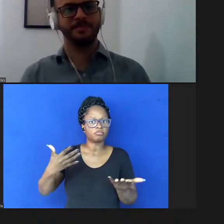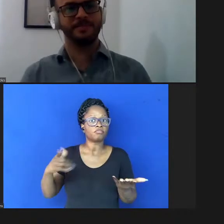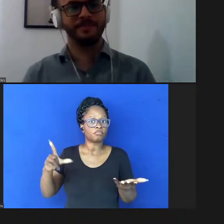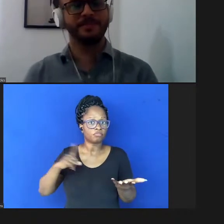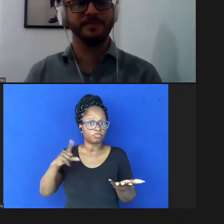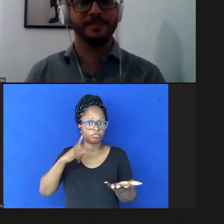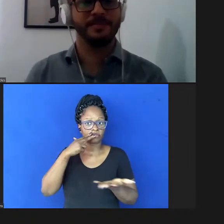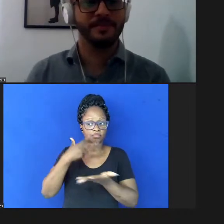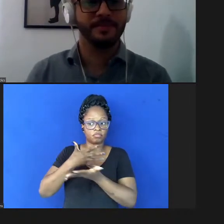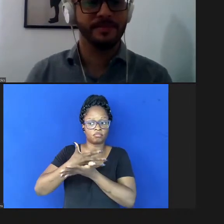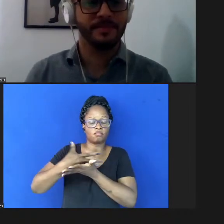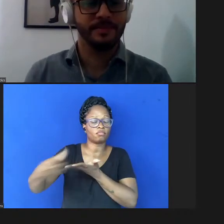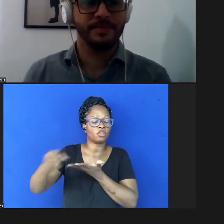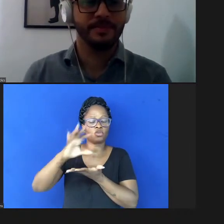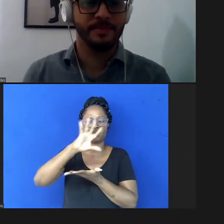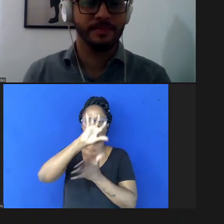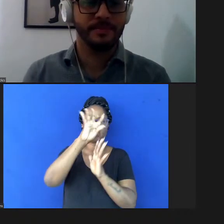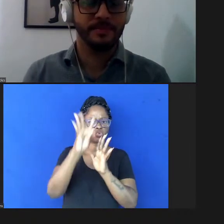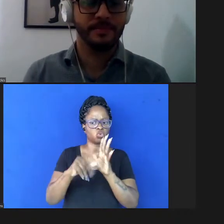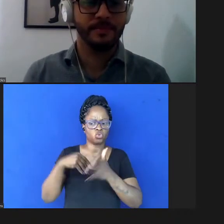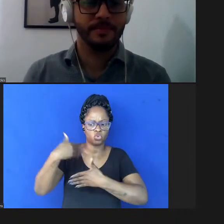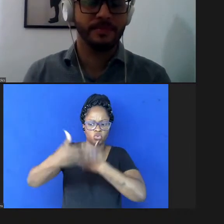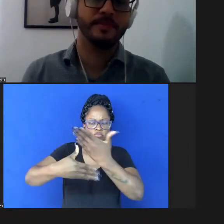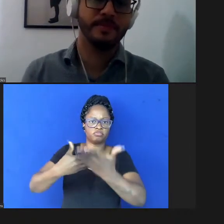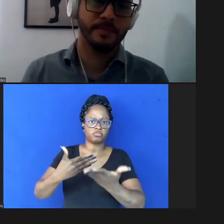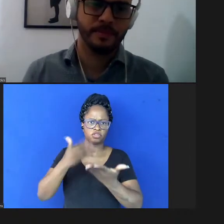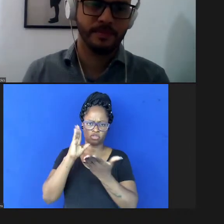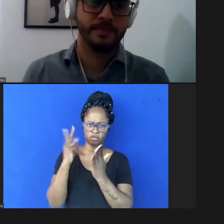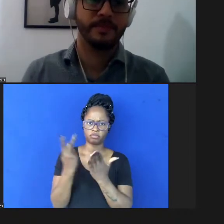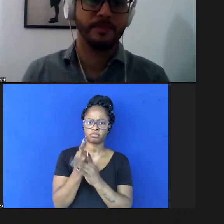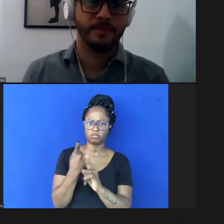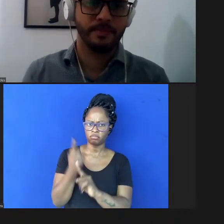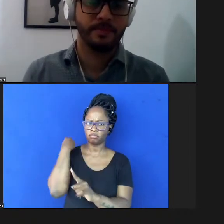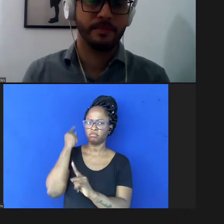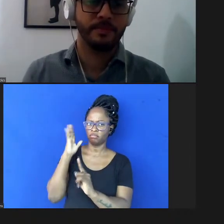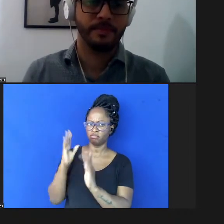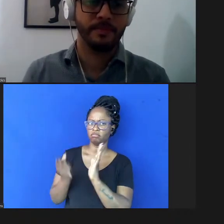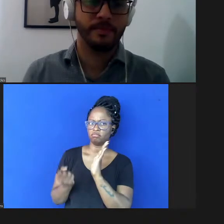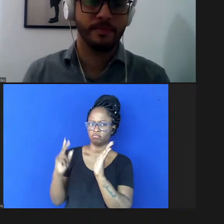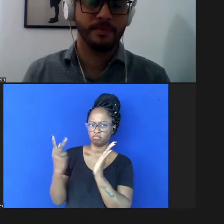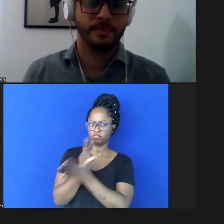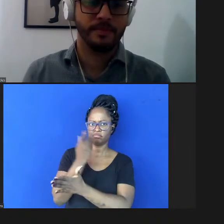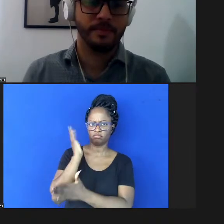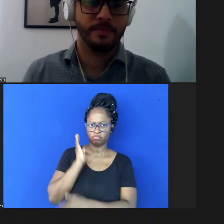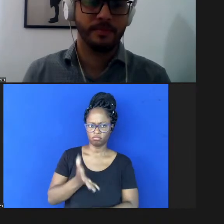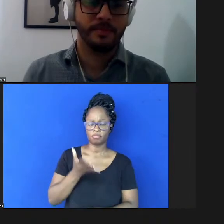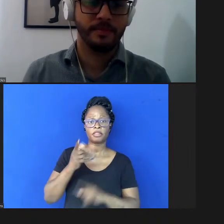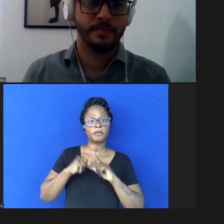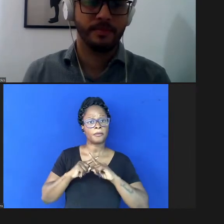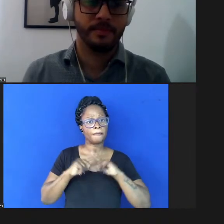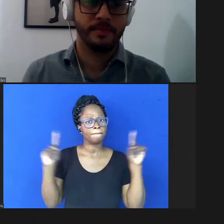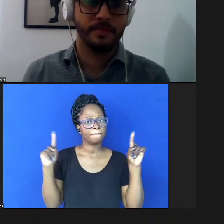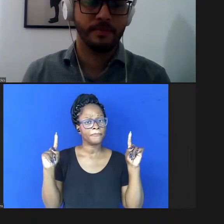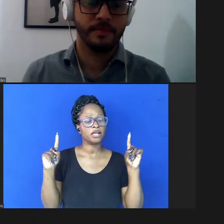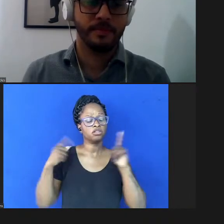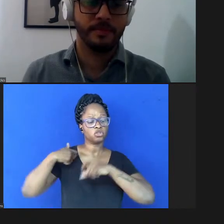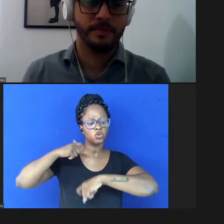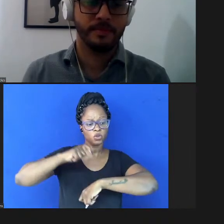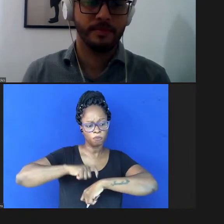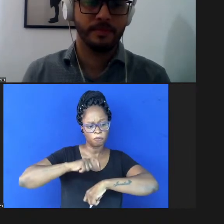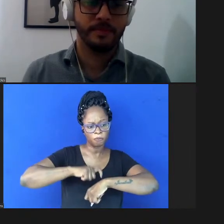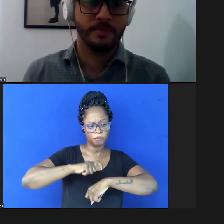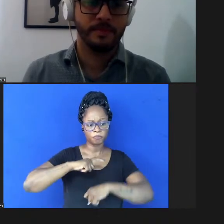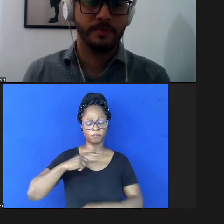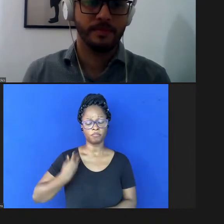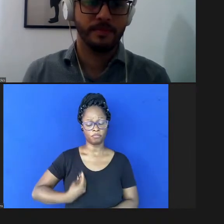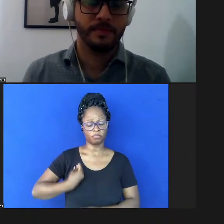todo o processo como já aconteceu muitas vezes mas no momento existem essas